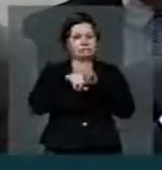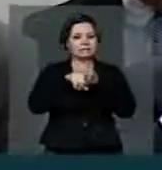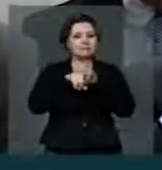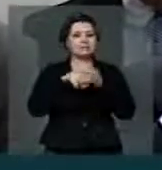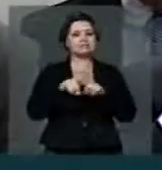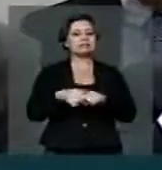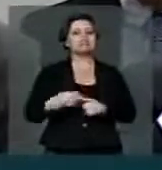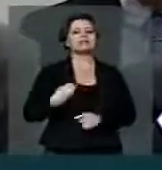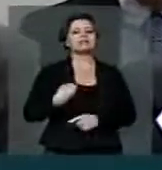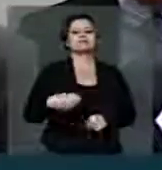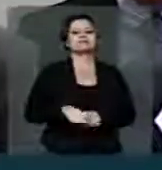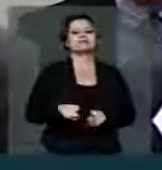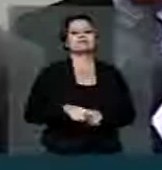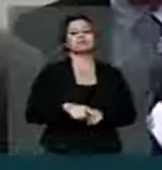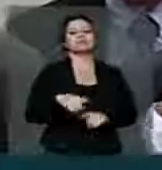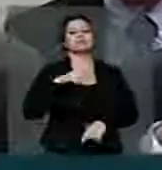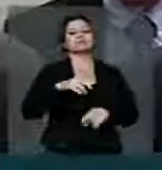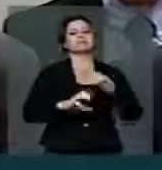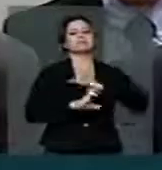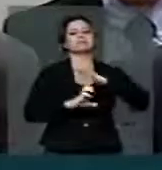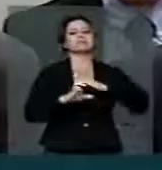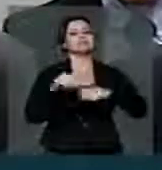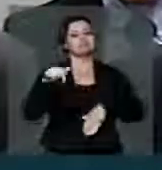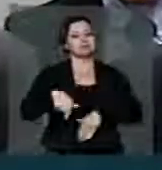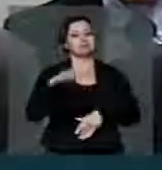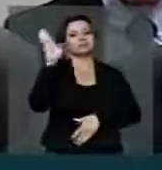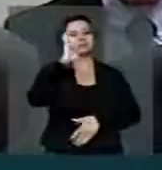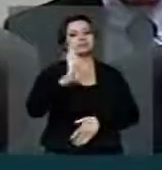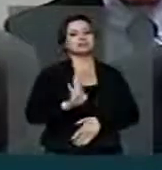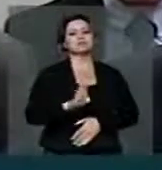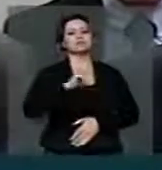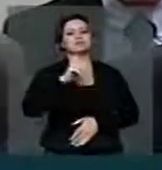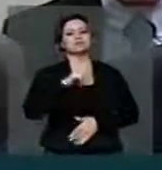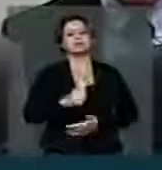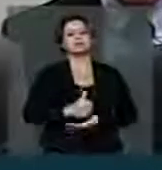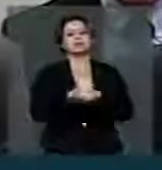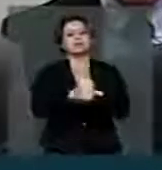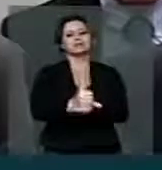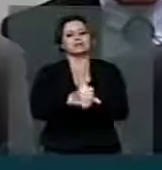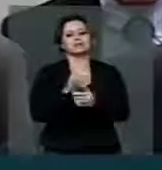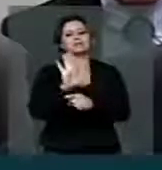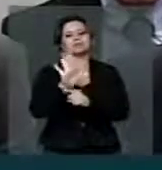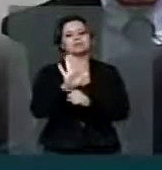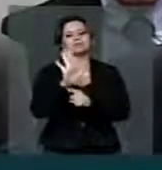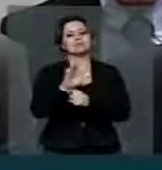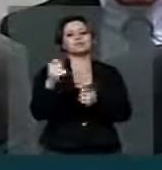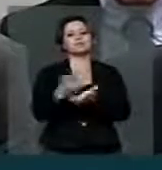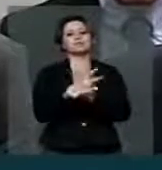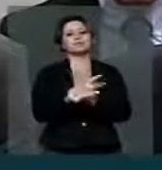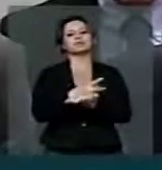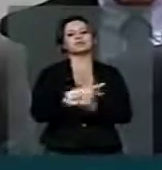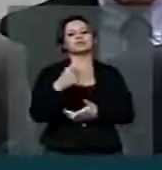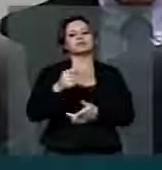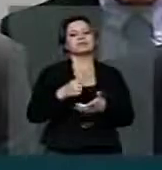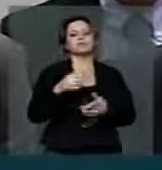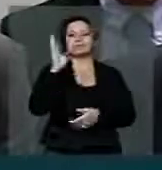empresas sediadas no Brasil de terem colaborado com esse escândalo de espionagem. Isso também precisa ser investigado.